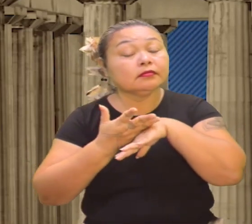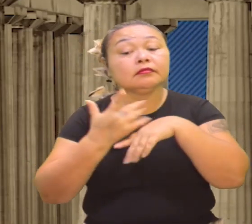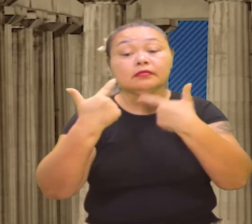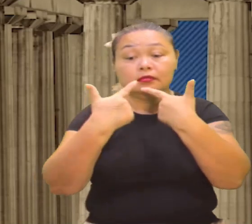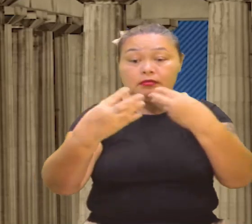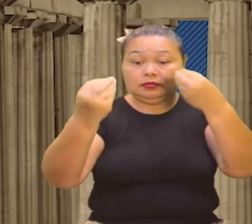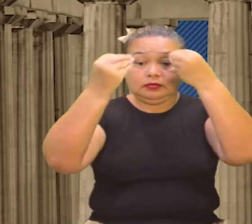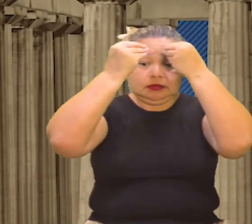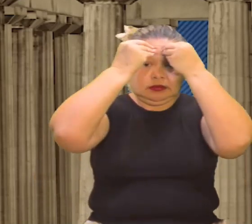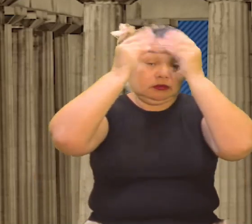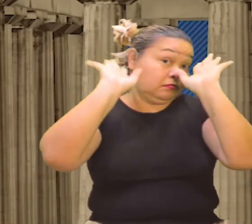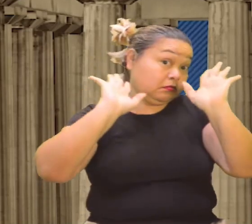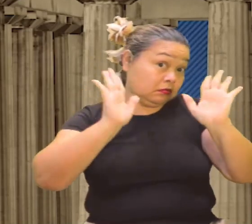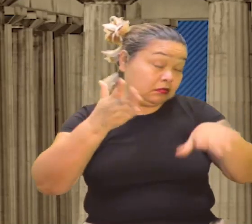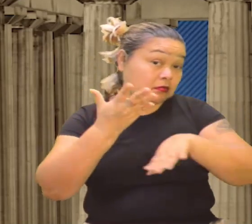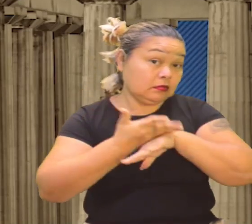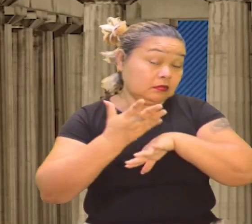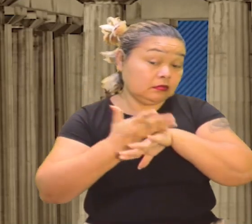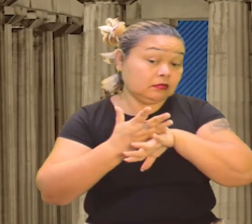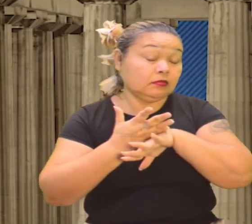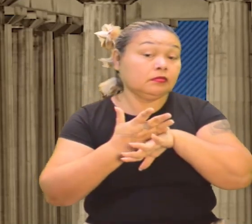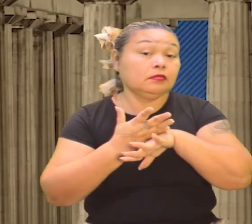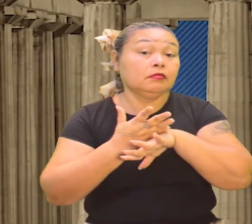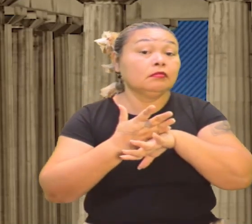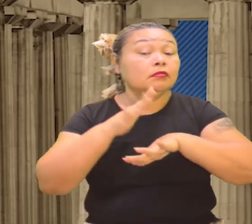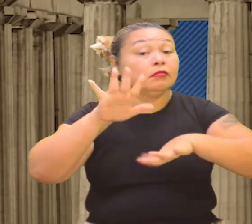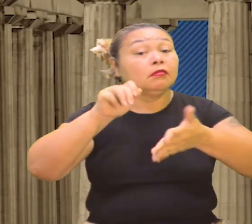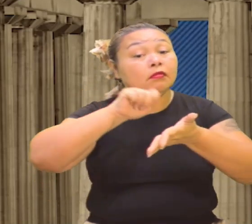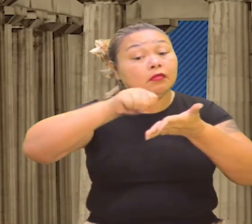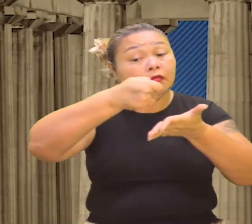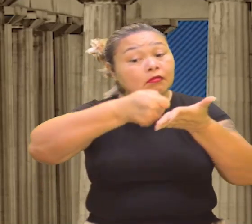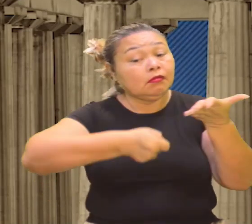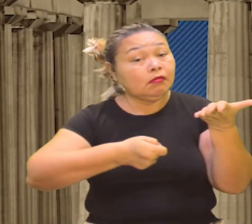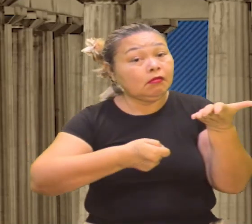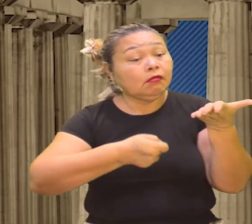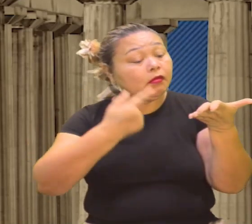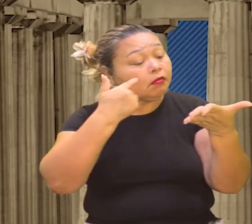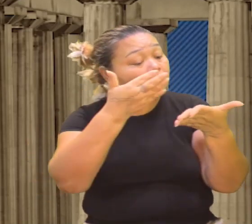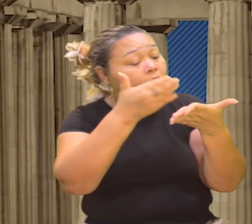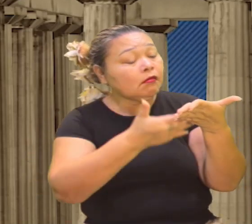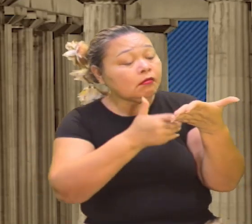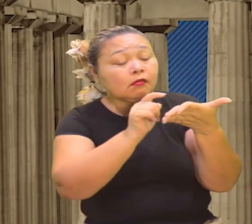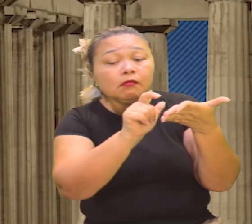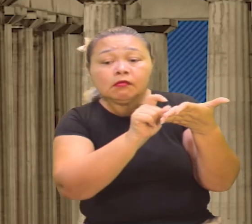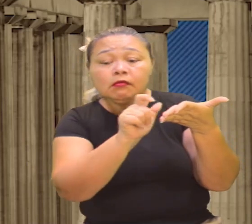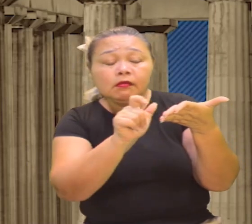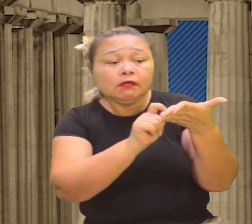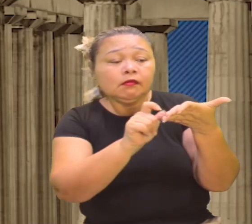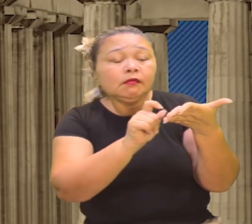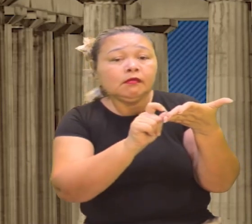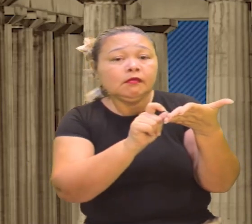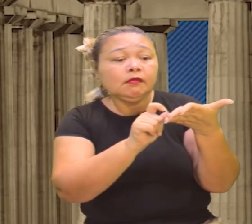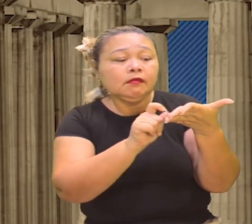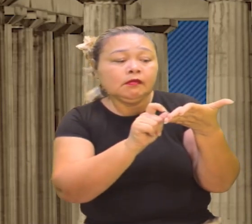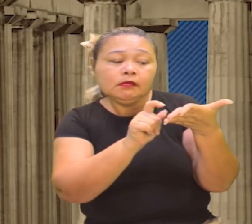linguagens, ou já estão praticando, as redações, você já pega lá esse bloco de notas, seu diário de